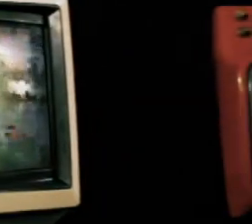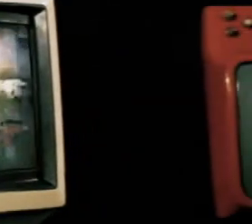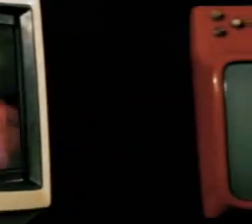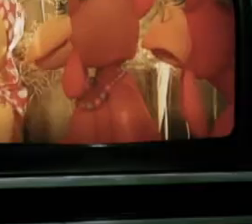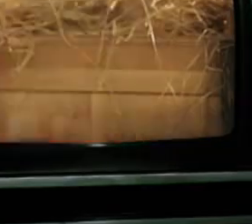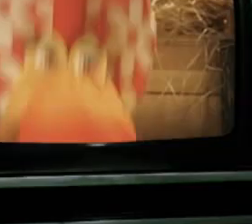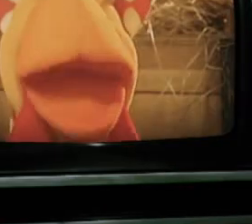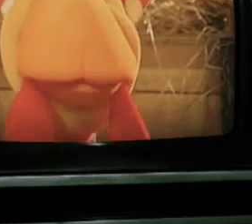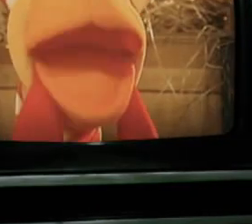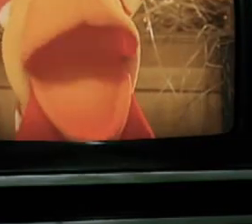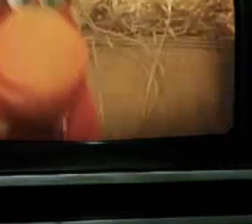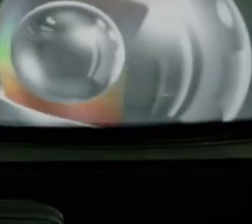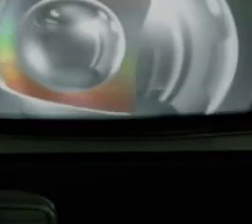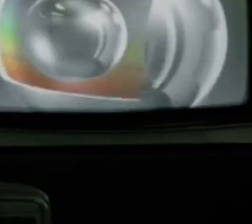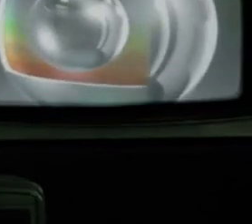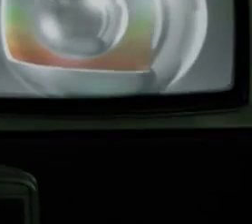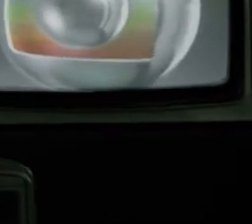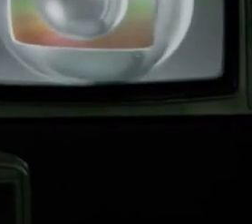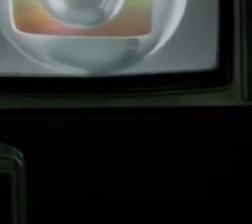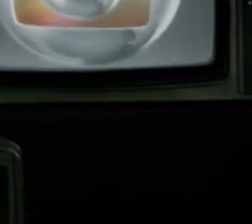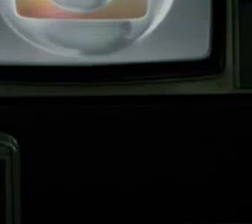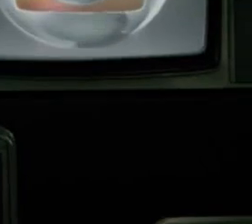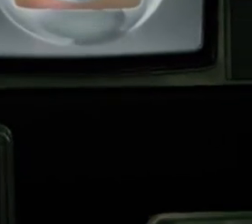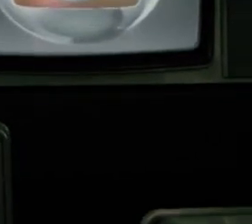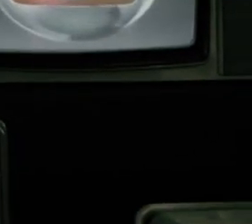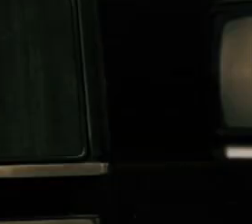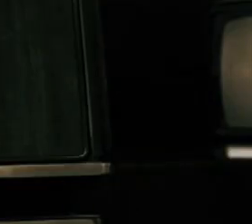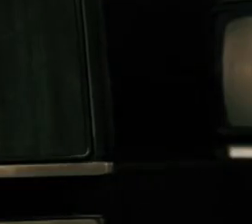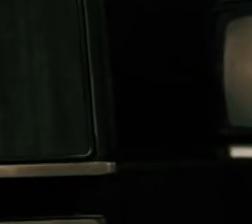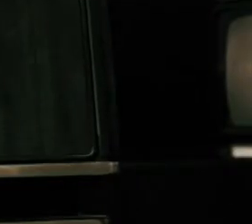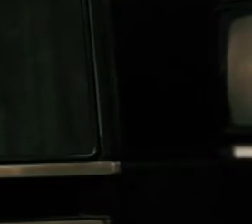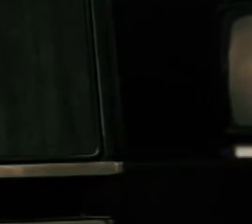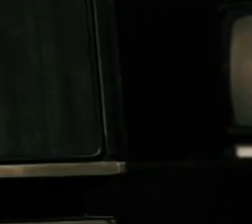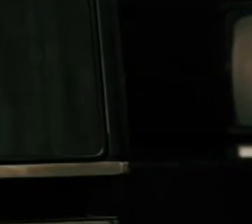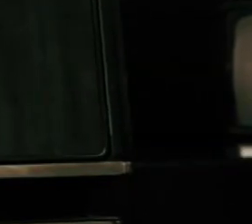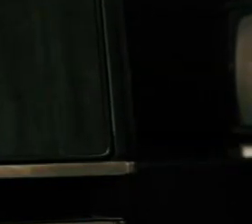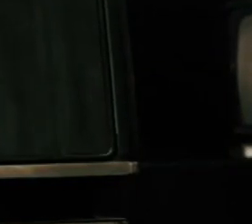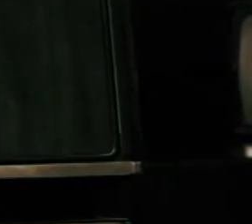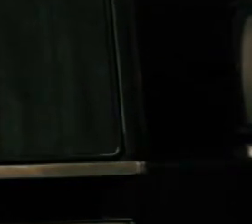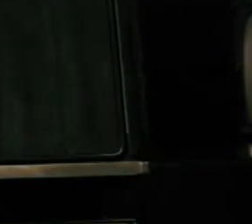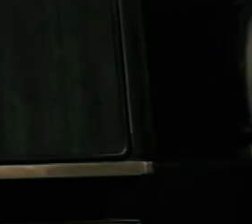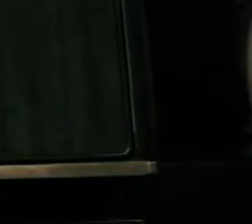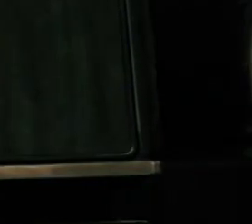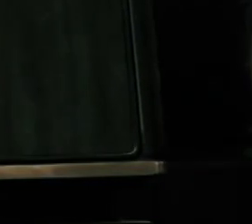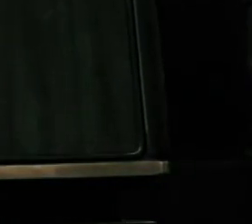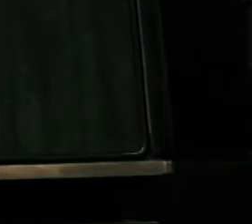Lipe Cultura, com você. RPC, Rádio e Televisão Cultura, a imagem de São Paulo.